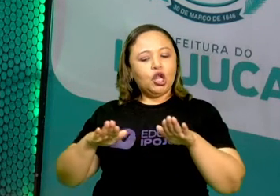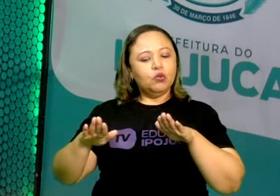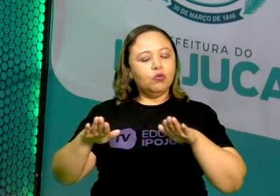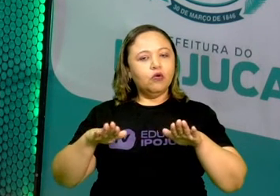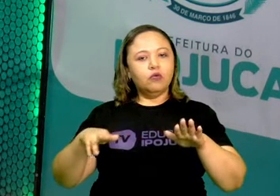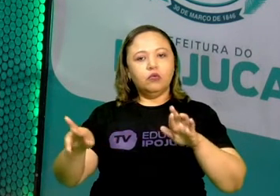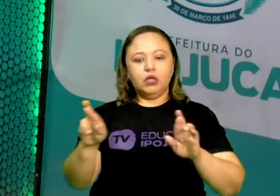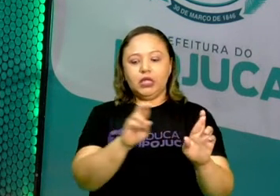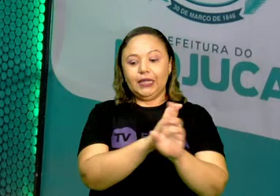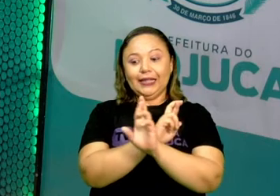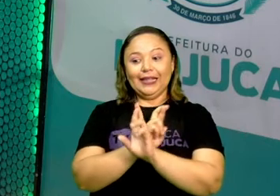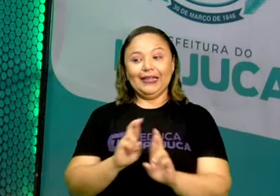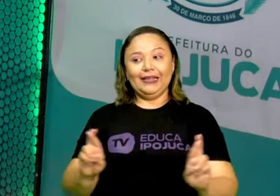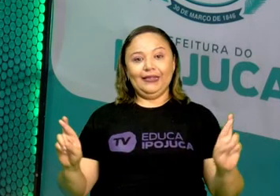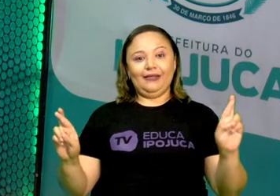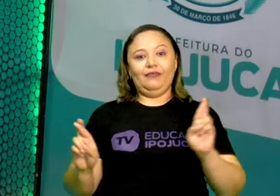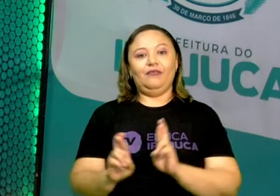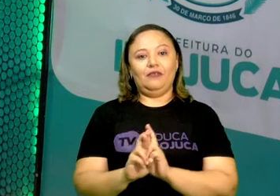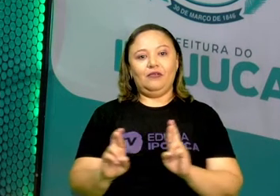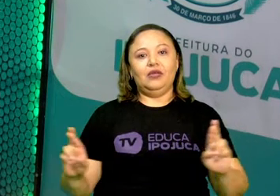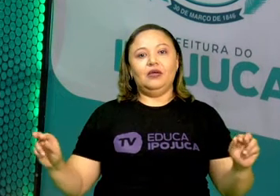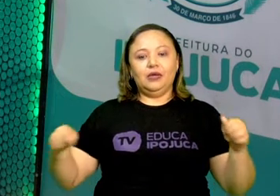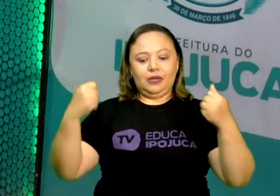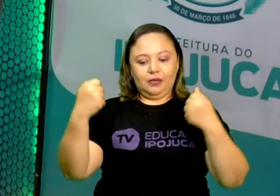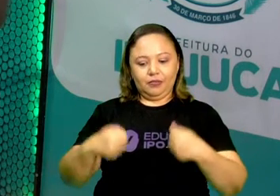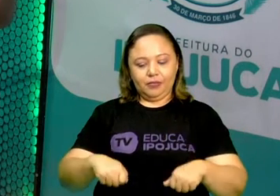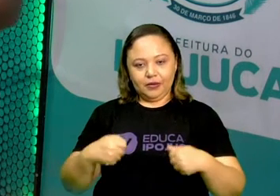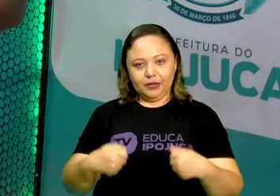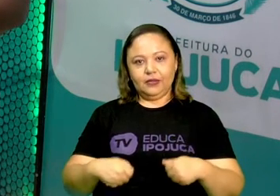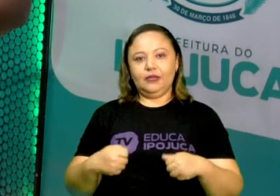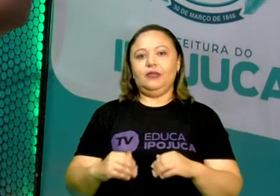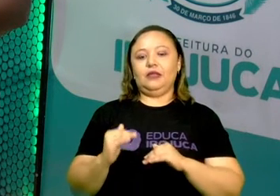estruturada e finalizada.